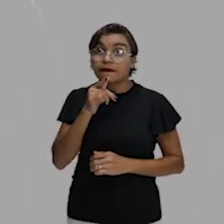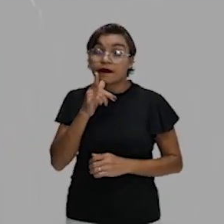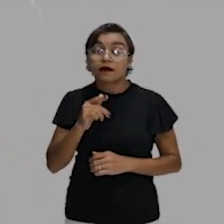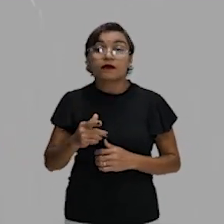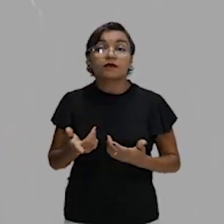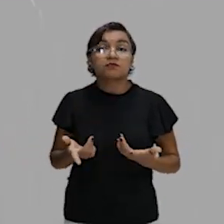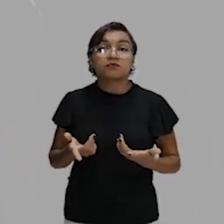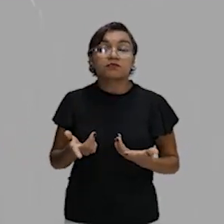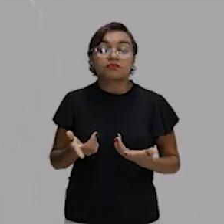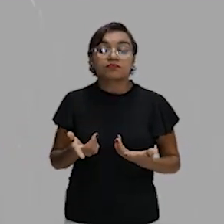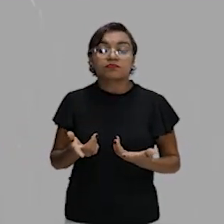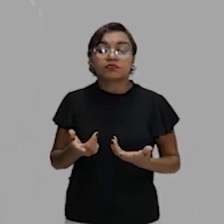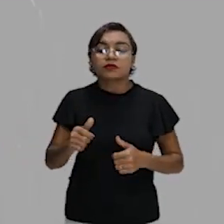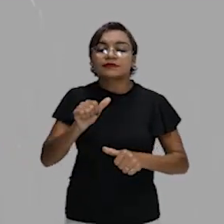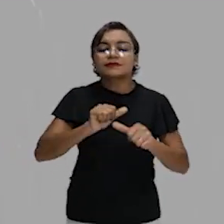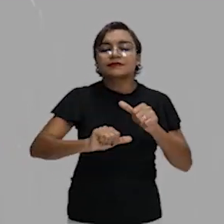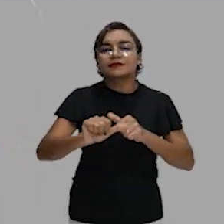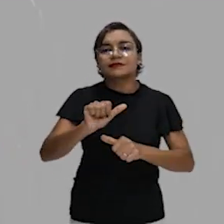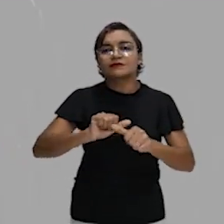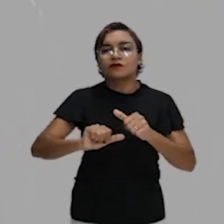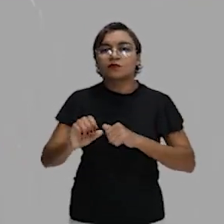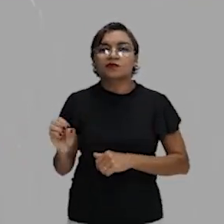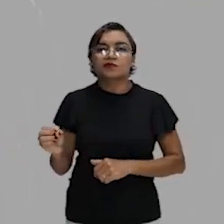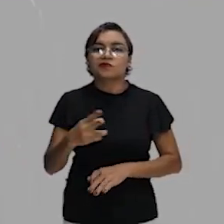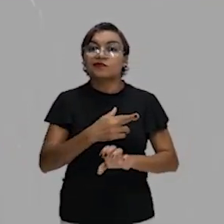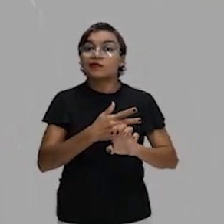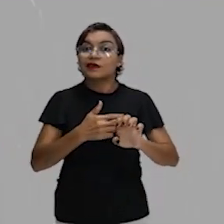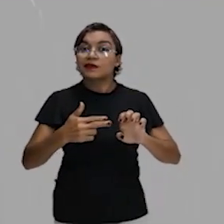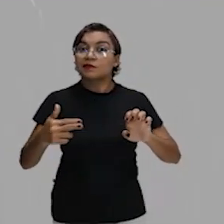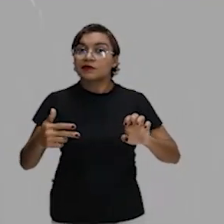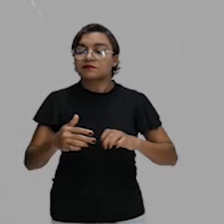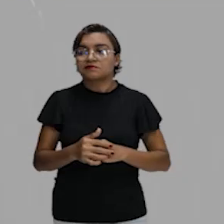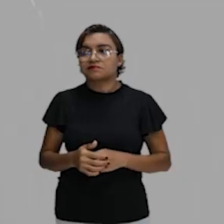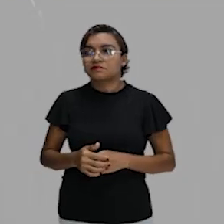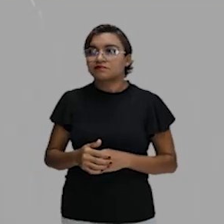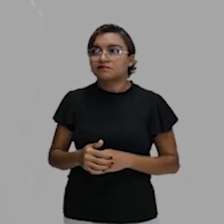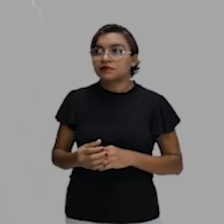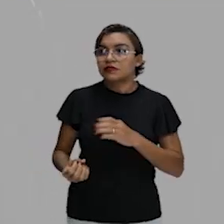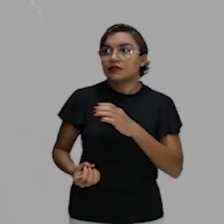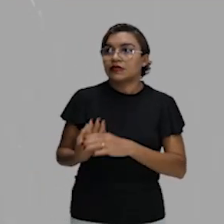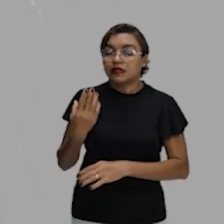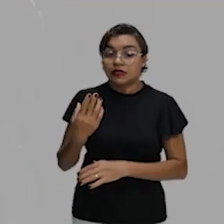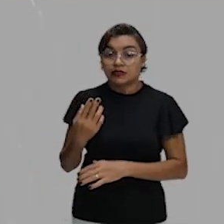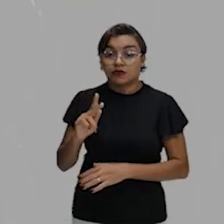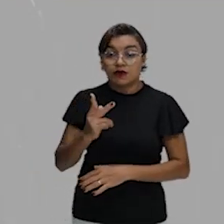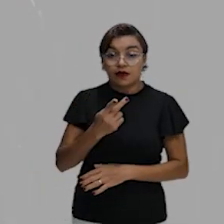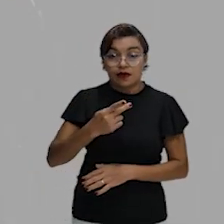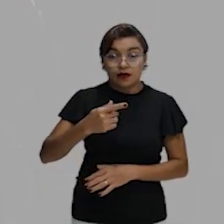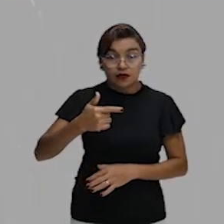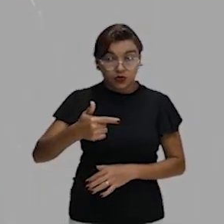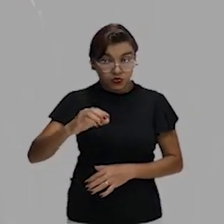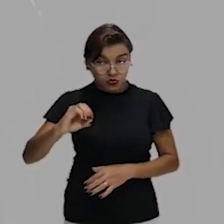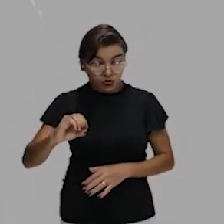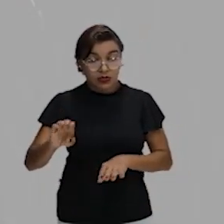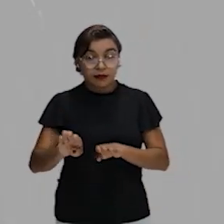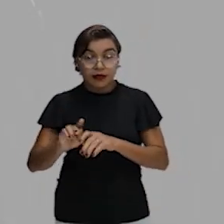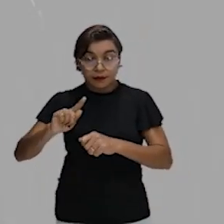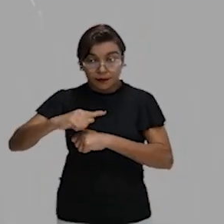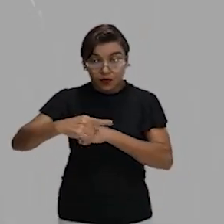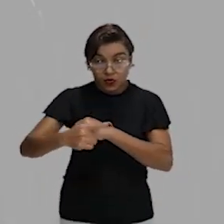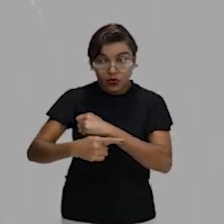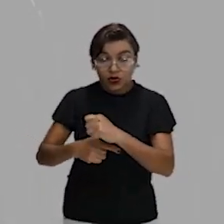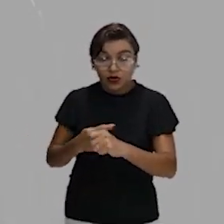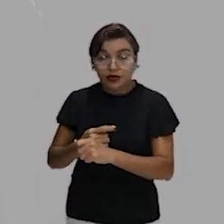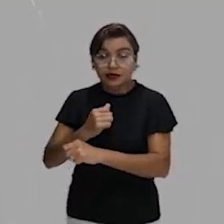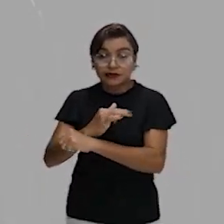vai se transformar em um novo elemento, dando origem à água, mas também moléculas de ácido